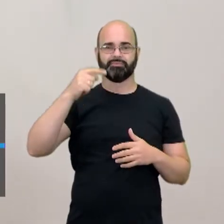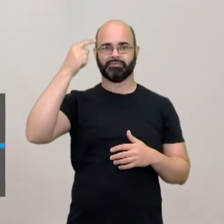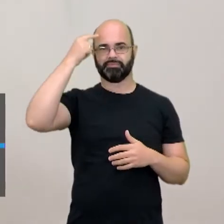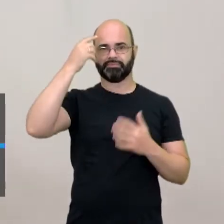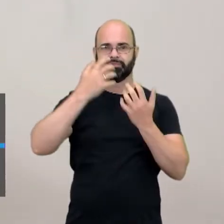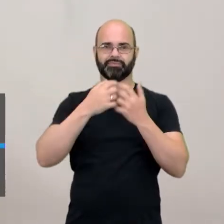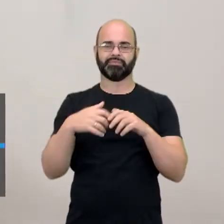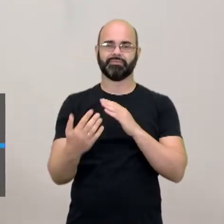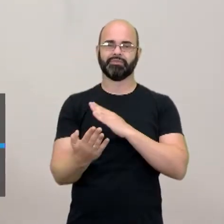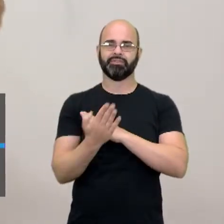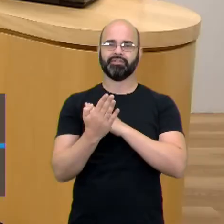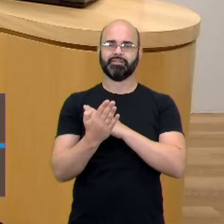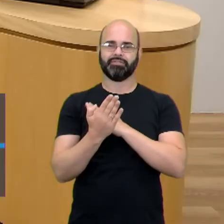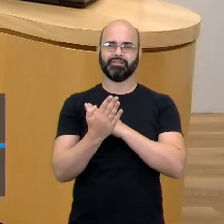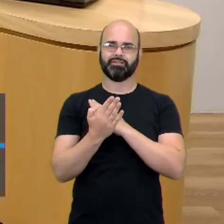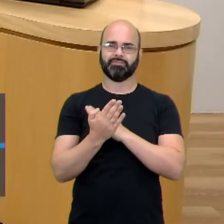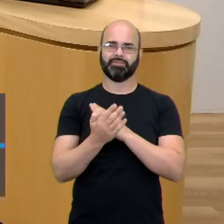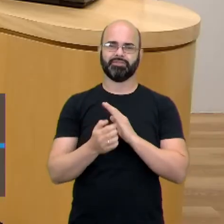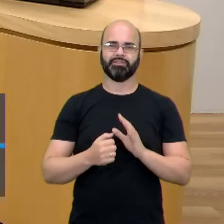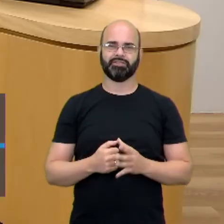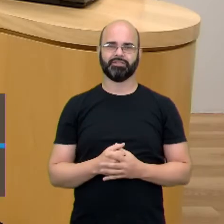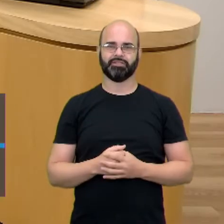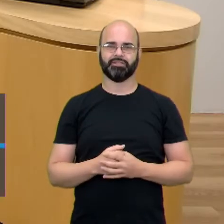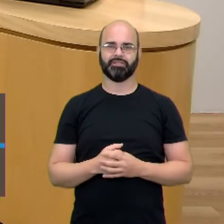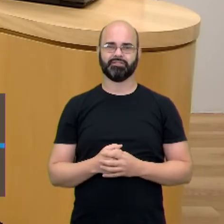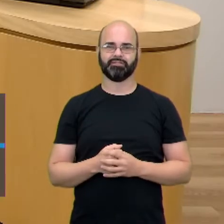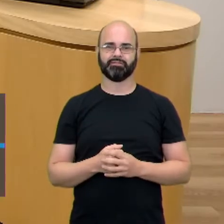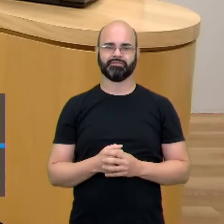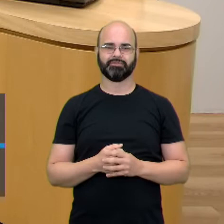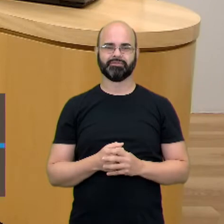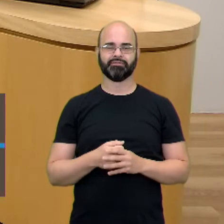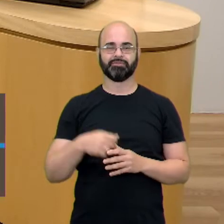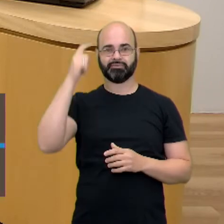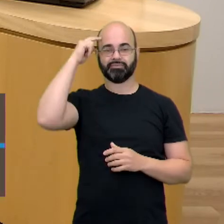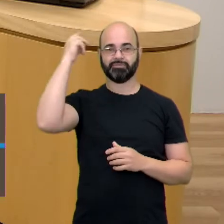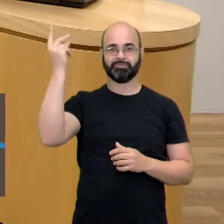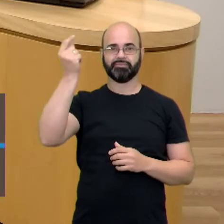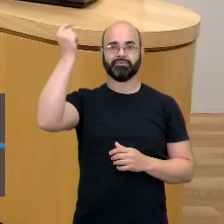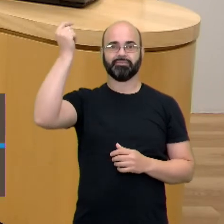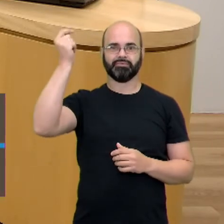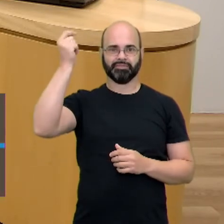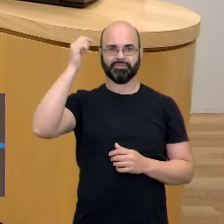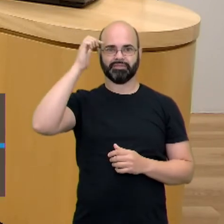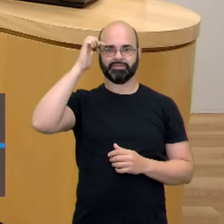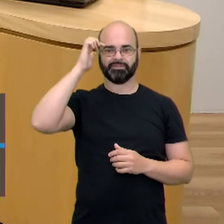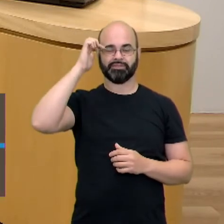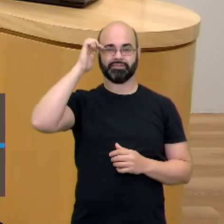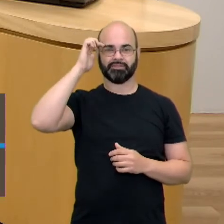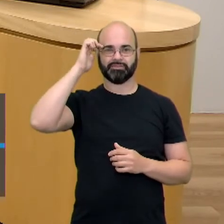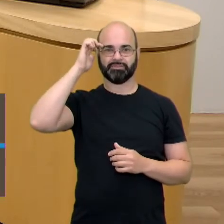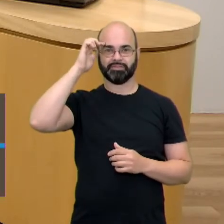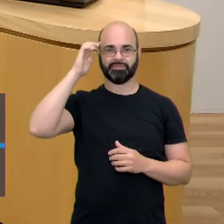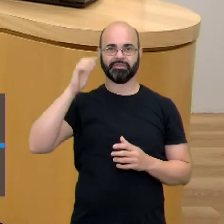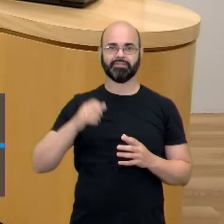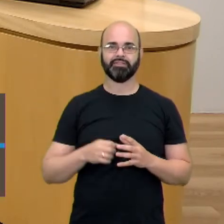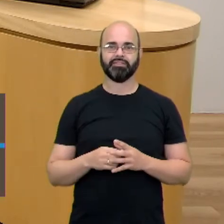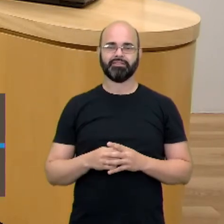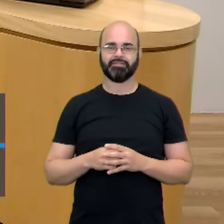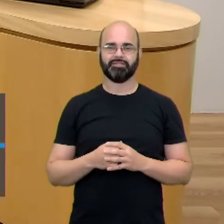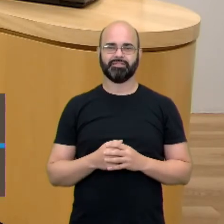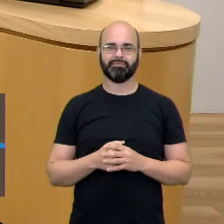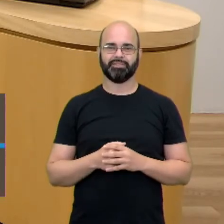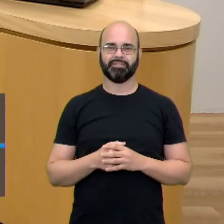E quando você falou da chamada eureca, né? Da catarse, nossa!